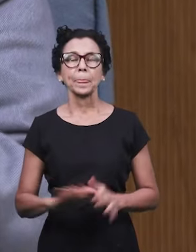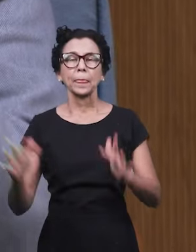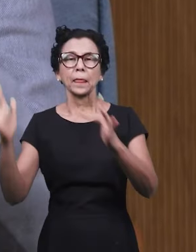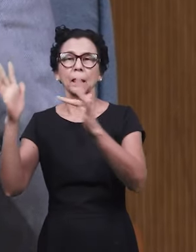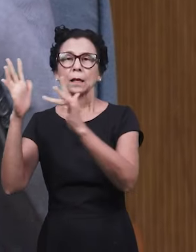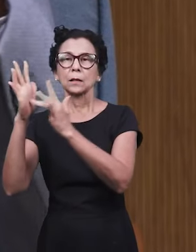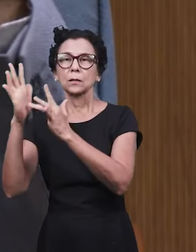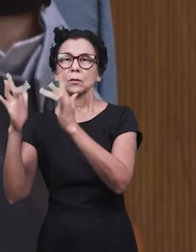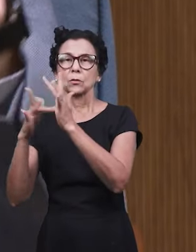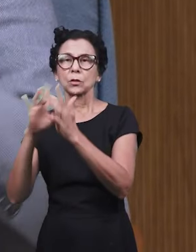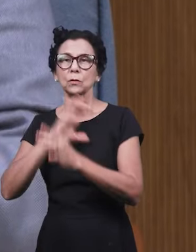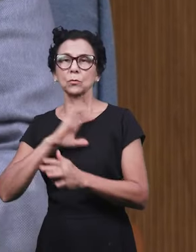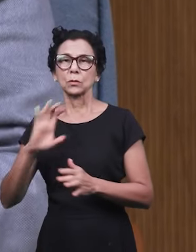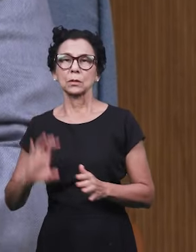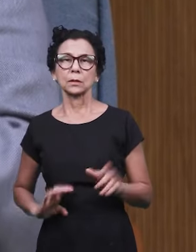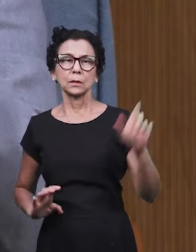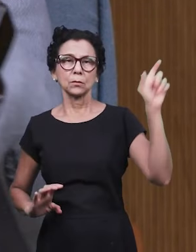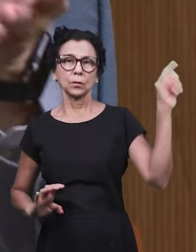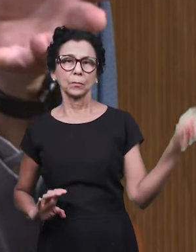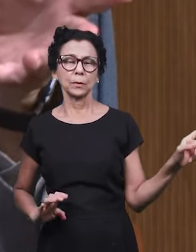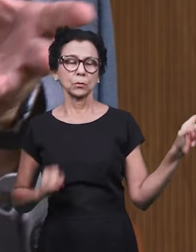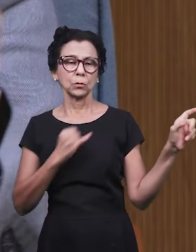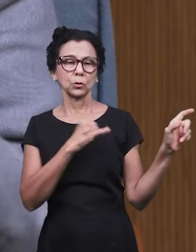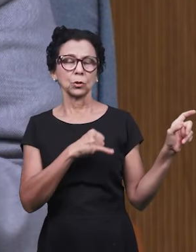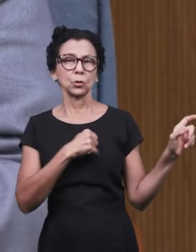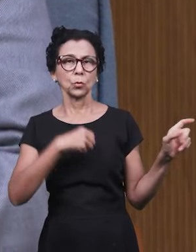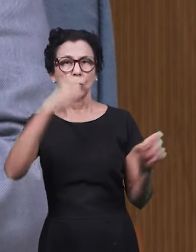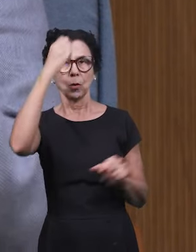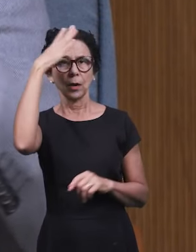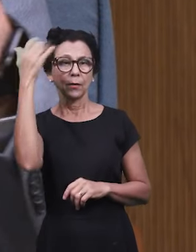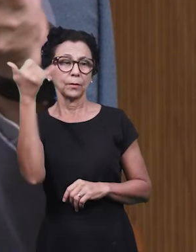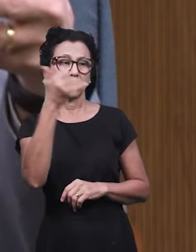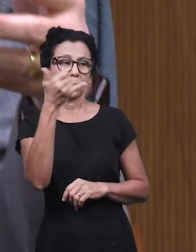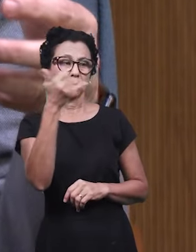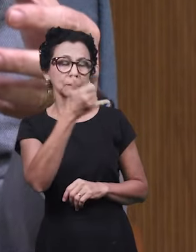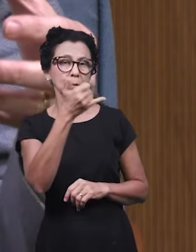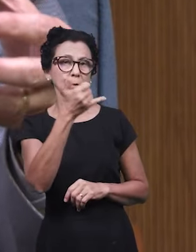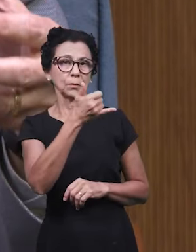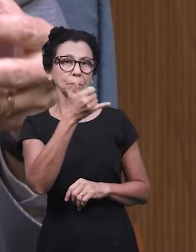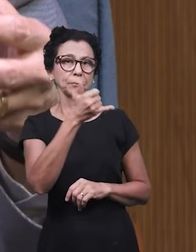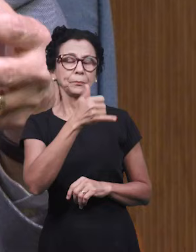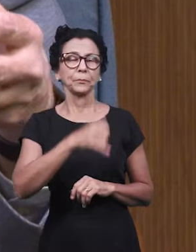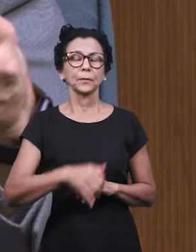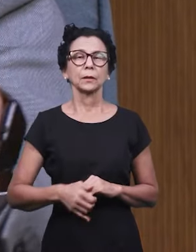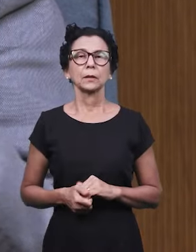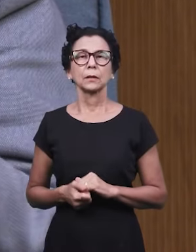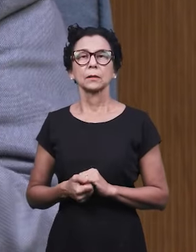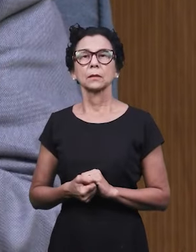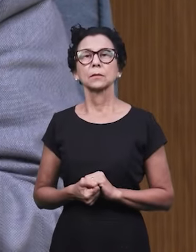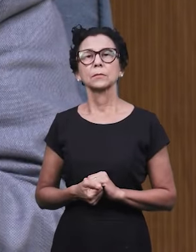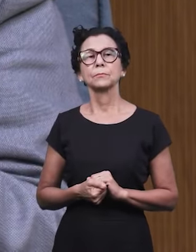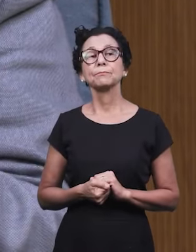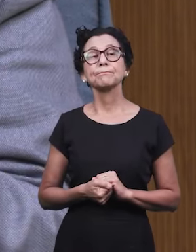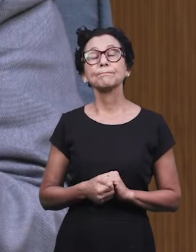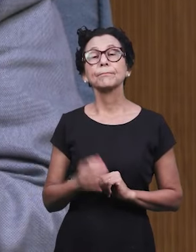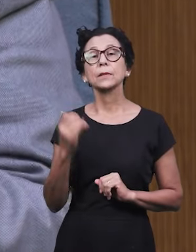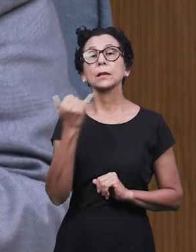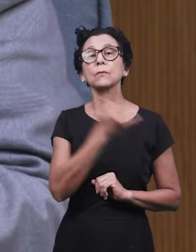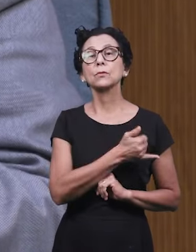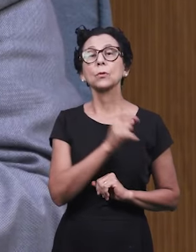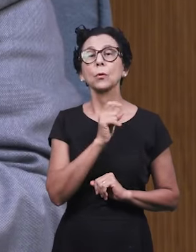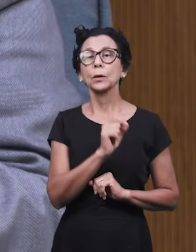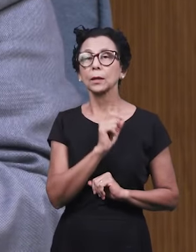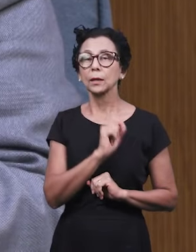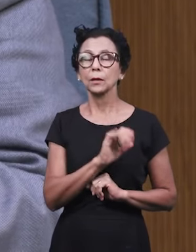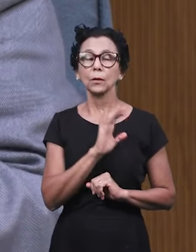ao seu servo, a João, o apóstolo que recebeu as informações a respeito